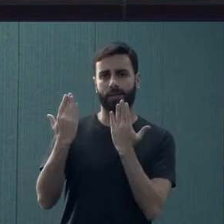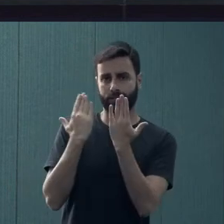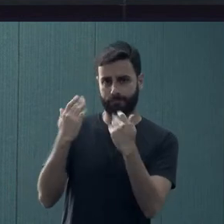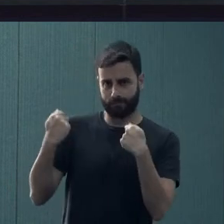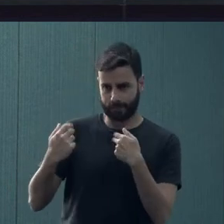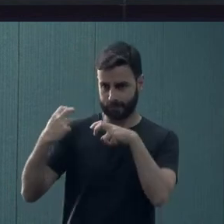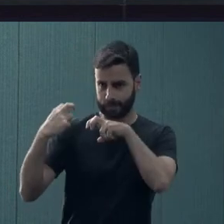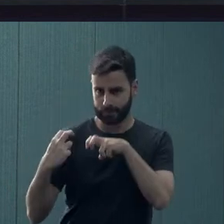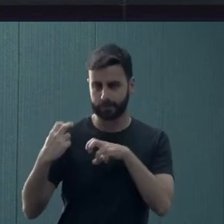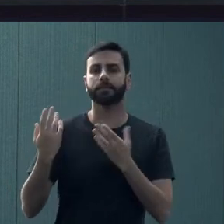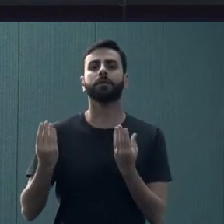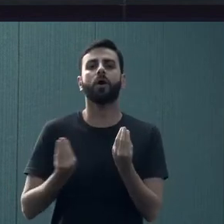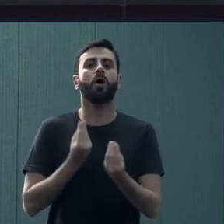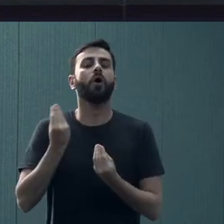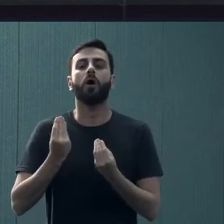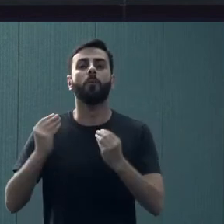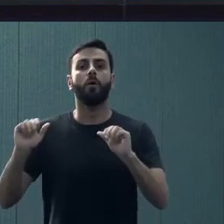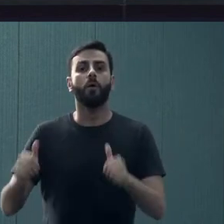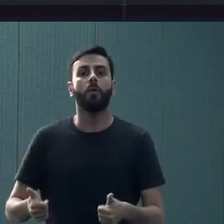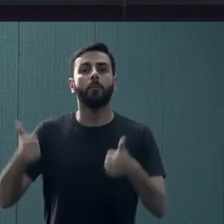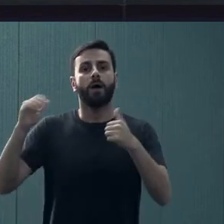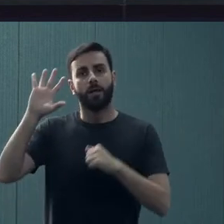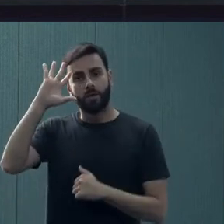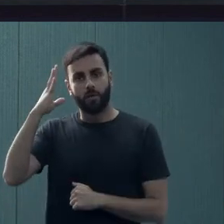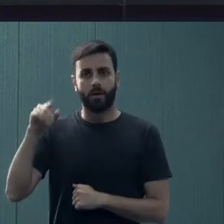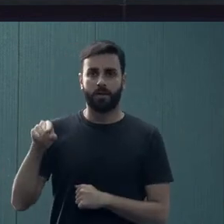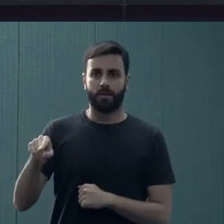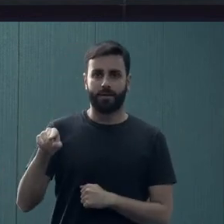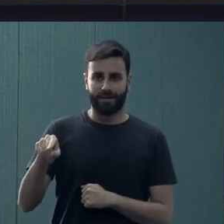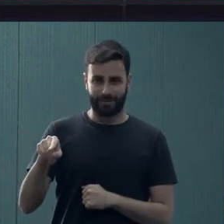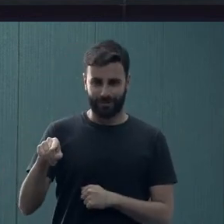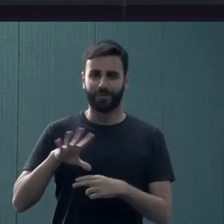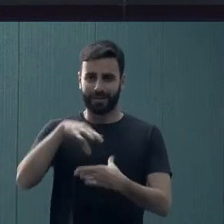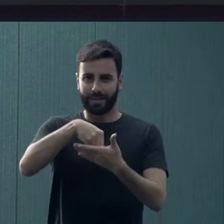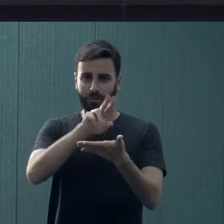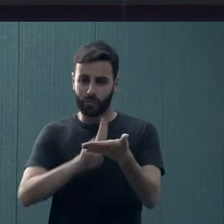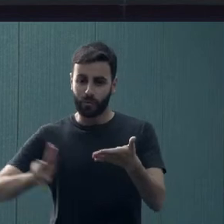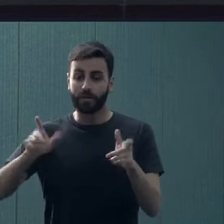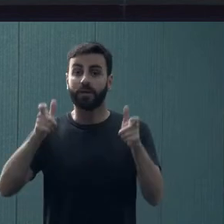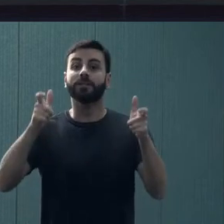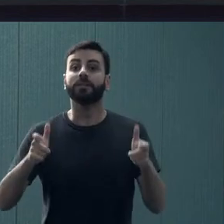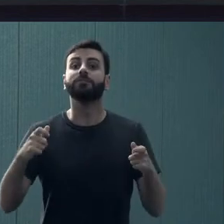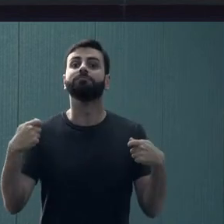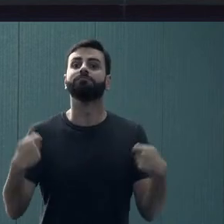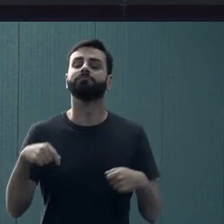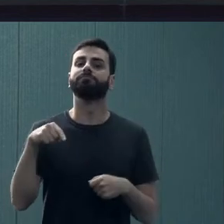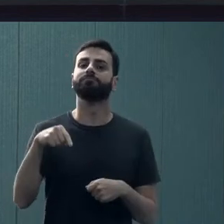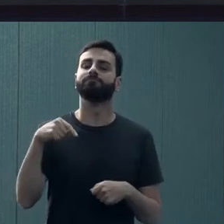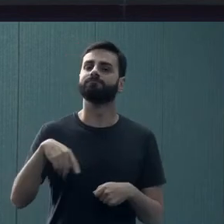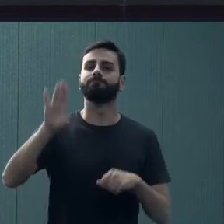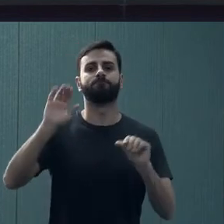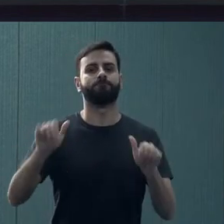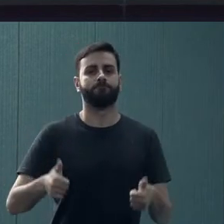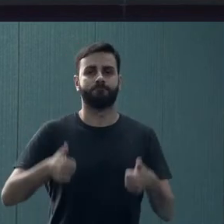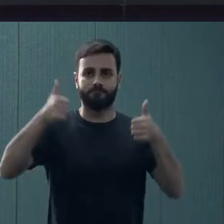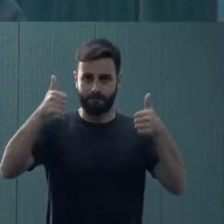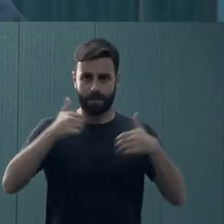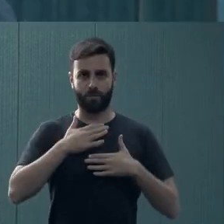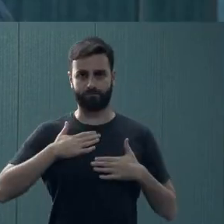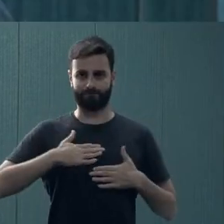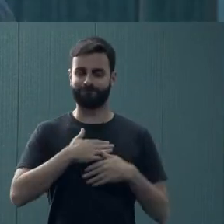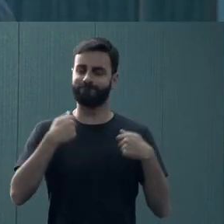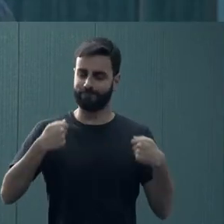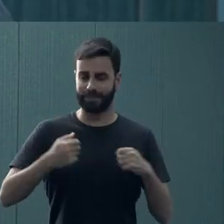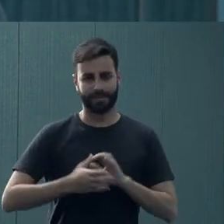sempre pensar em como atuar para que a universidade seja um espaço melhor de se viver e de se